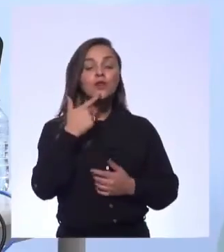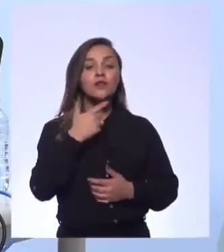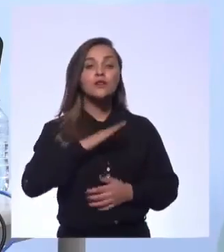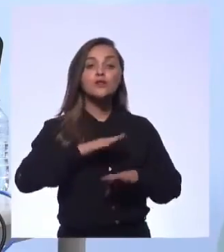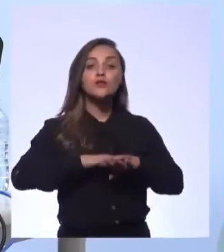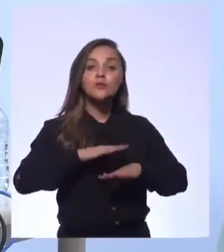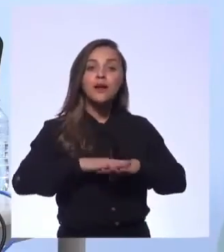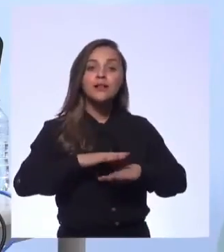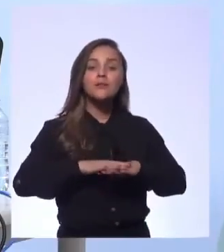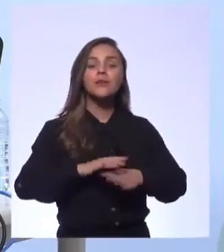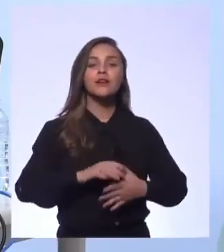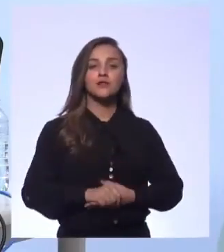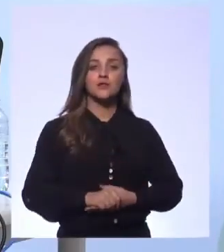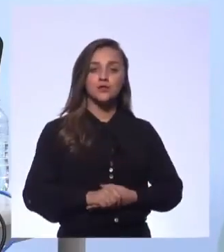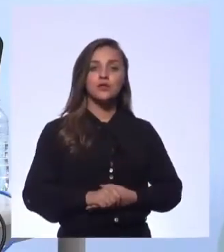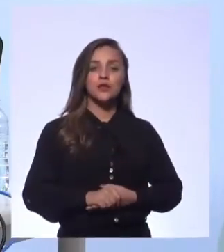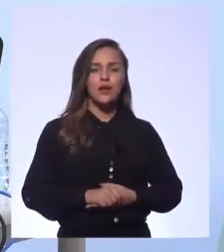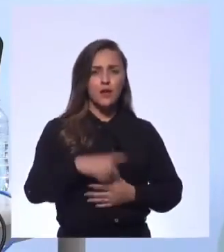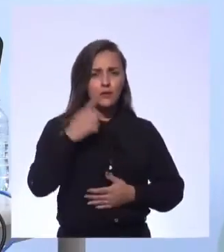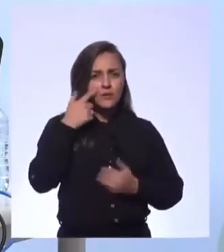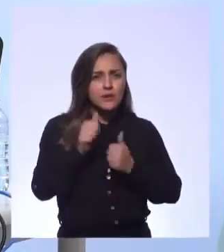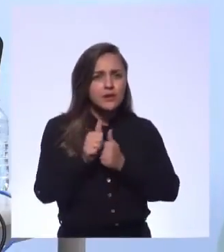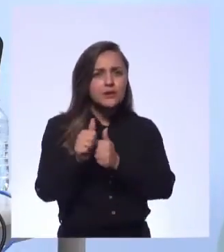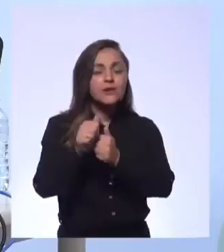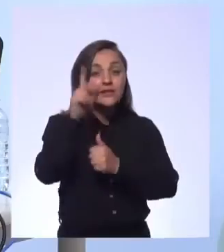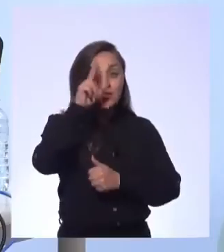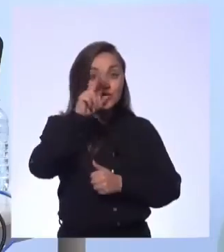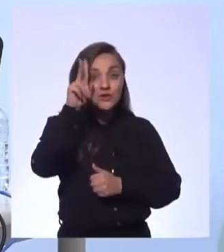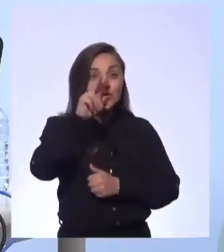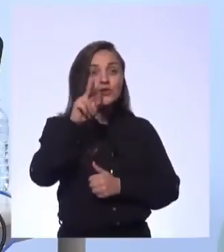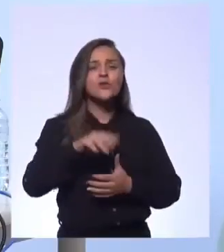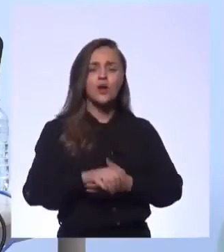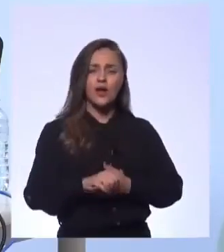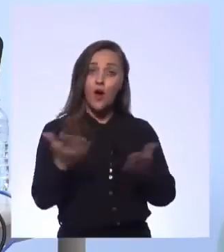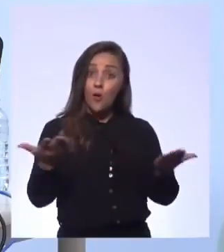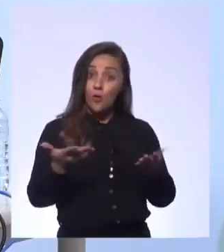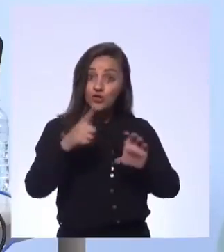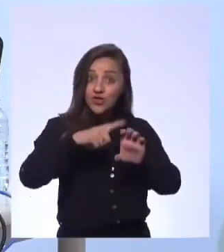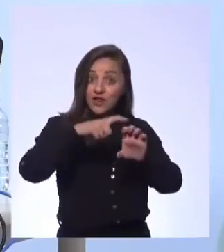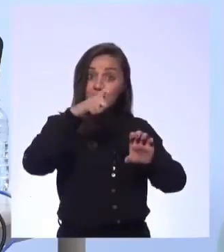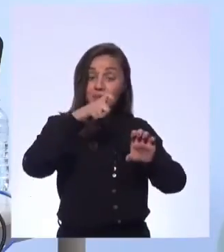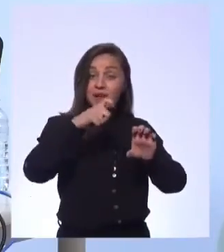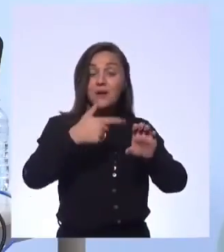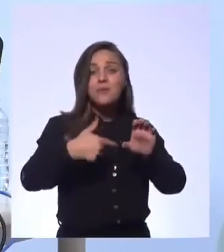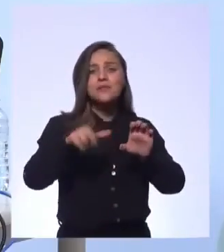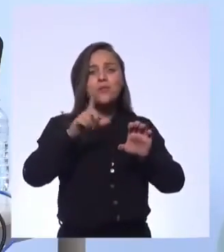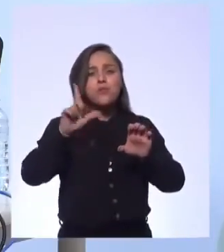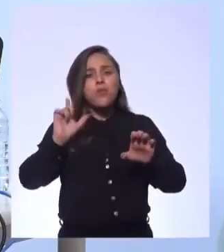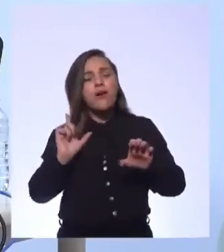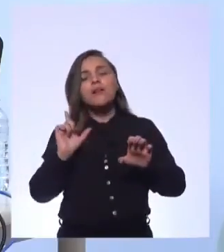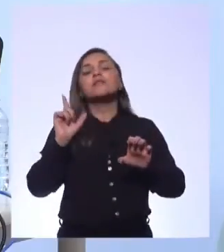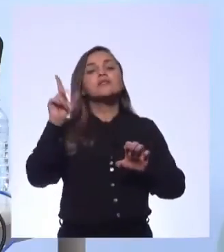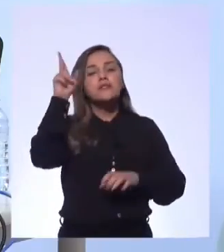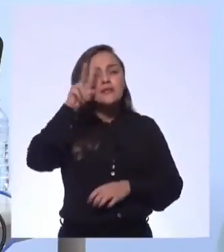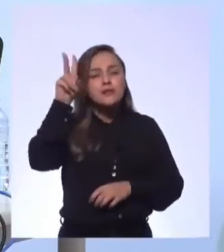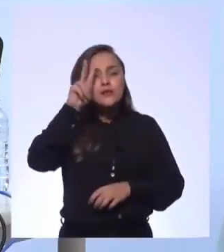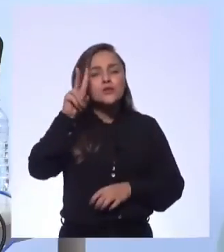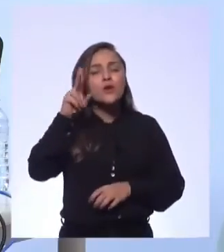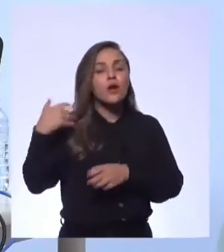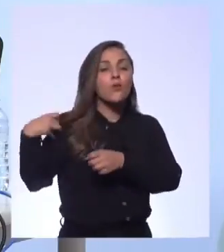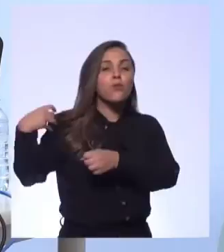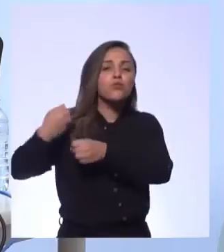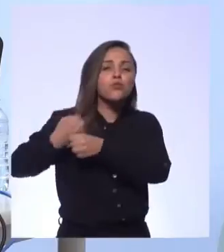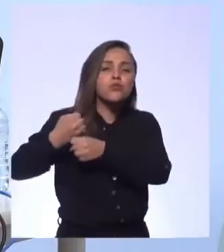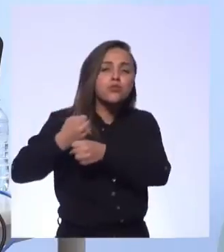matemática. Acompanha a história desse cara, vale muito a pena. Ele é um empreendedor hoje, mas você vê a história, transformação que ele se propõe, principalmente